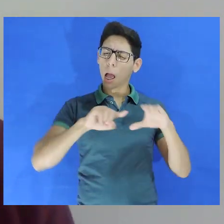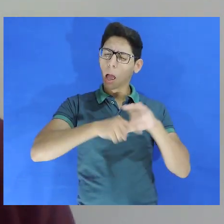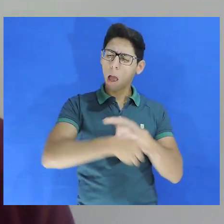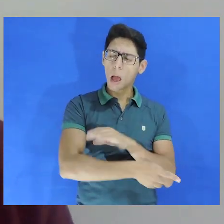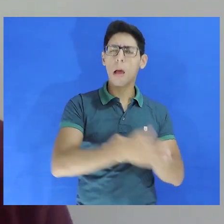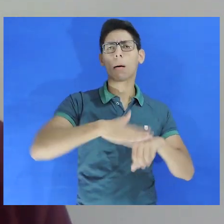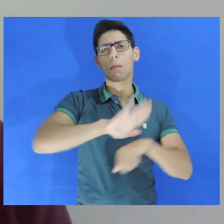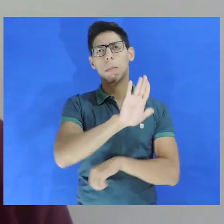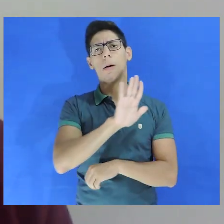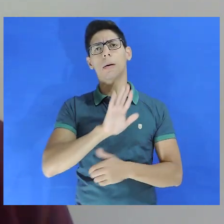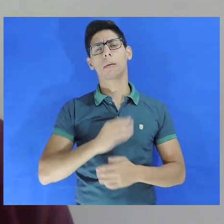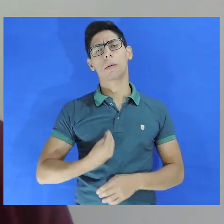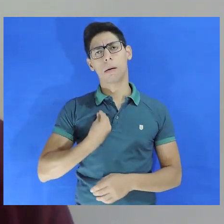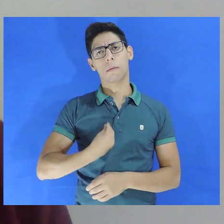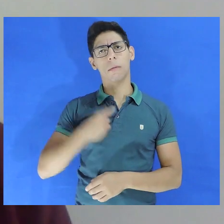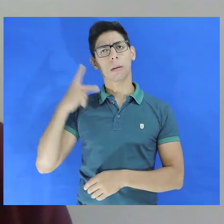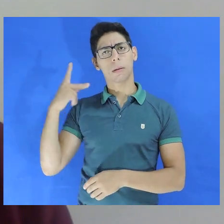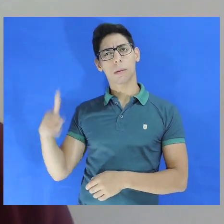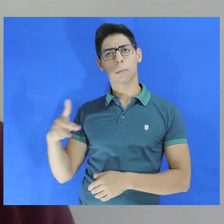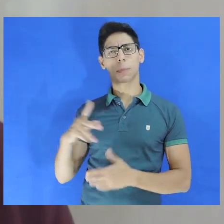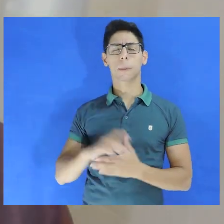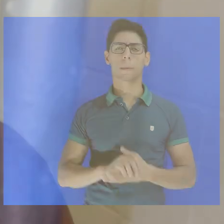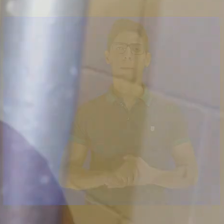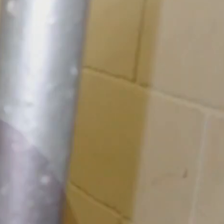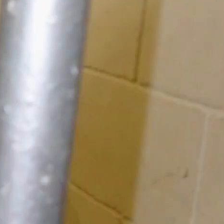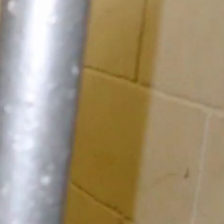dúvida vamos aprofundar também esta realidade.